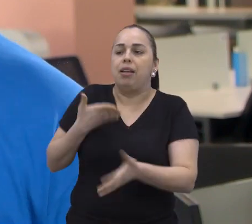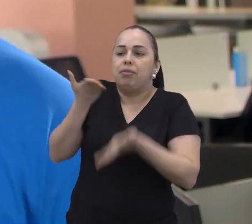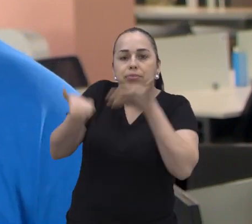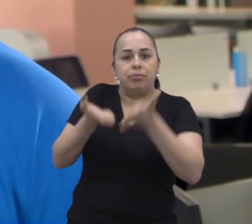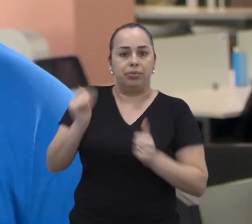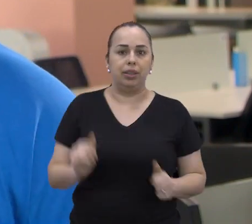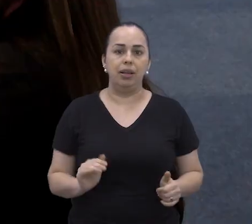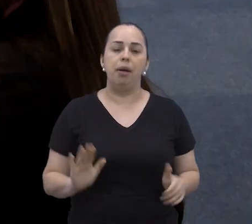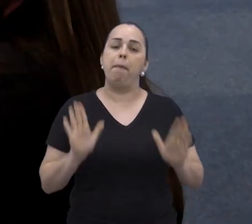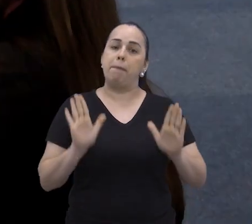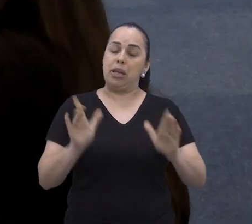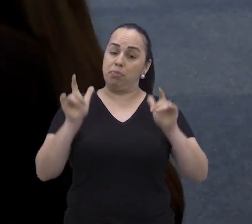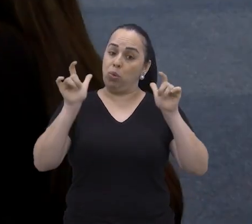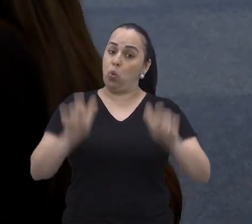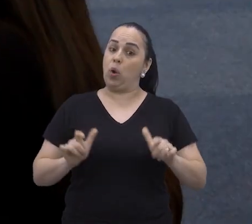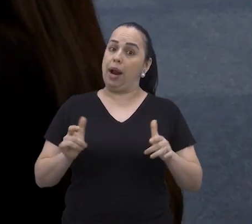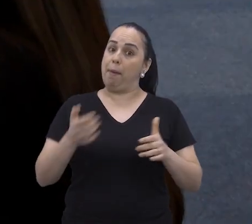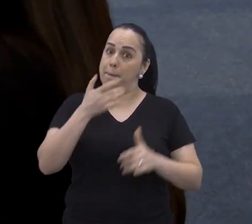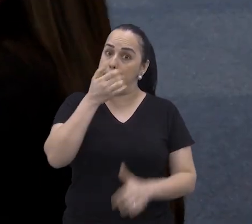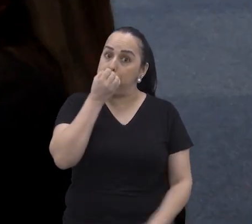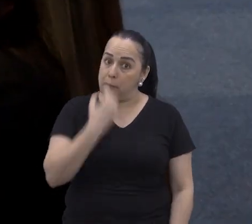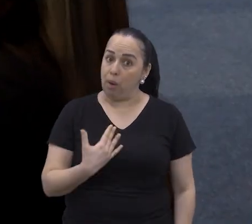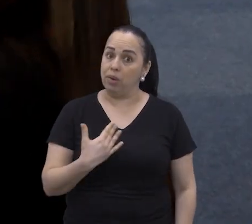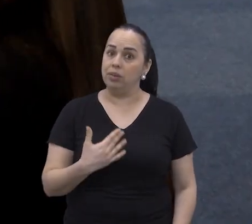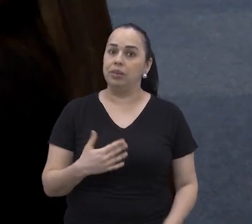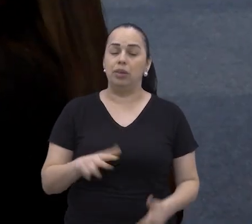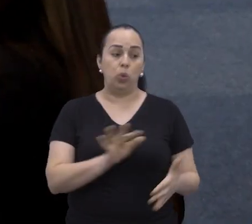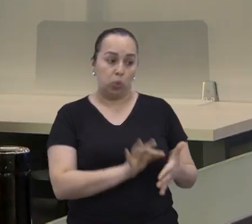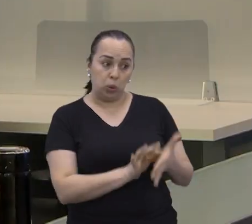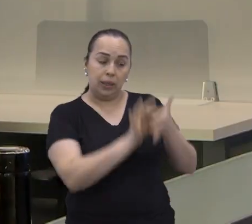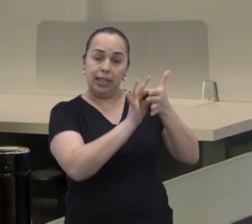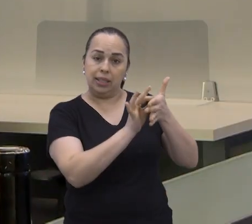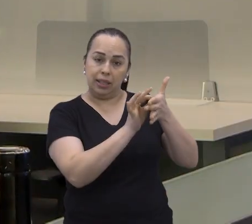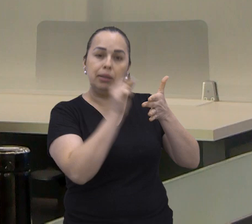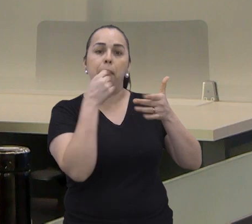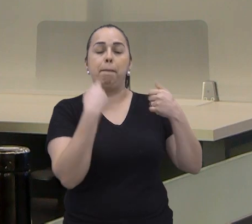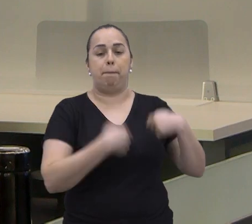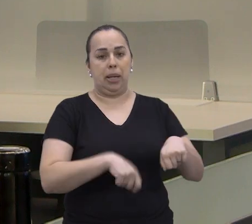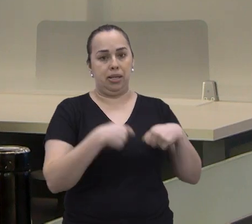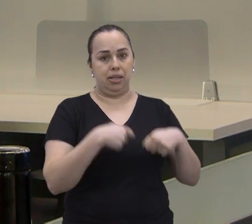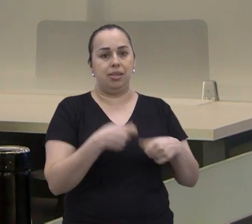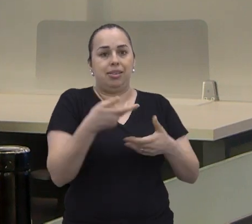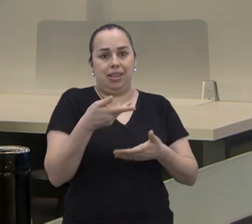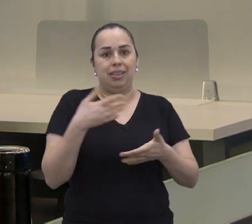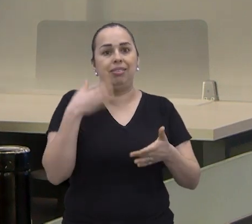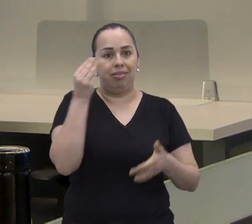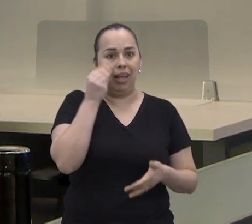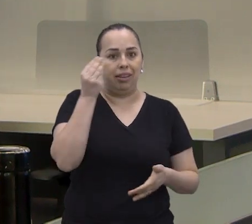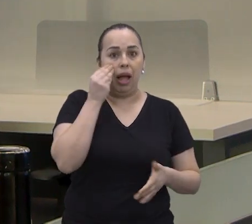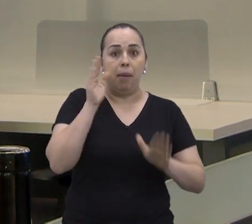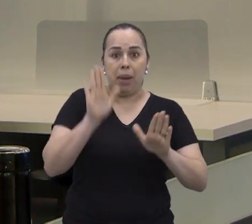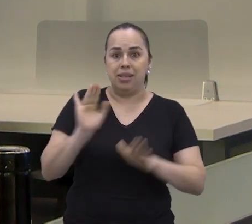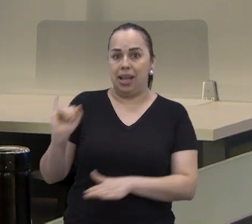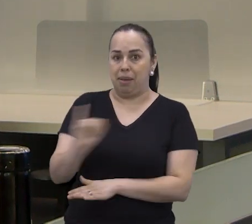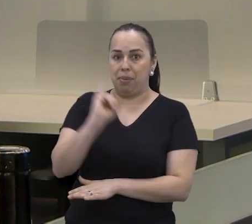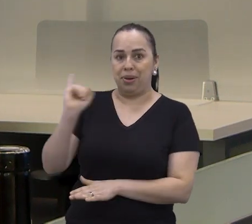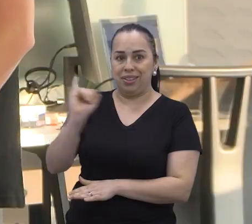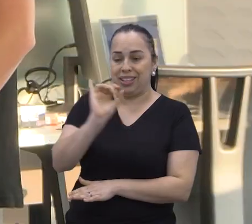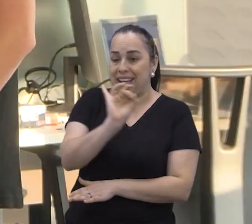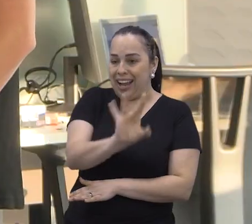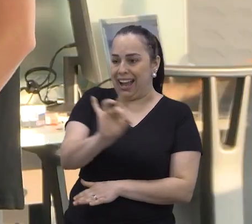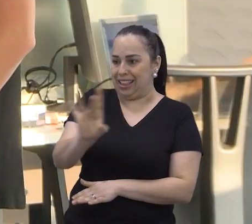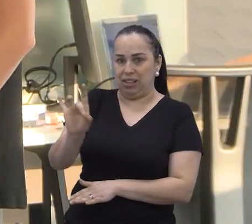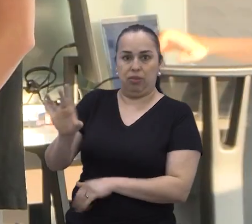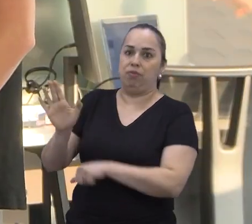por uma frase importante. Mas é claro que, para um ambiente saudável, não são só os líderes que precisam buscar uma harmonia.